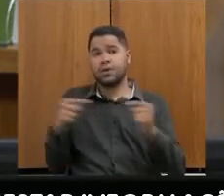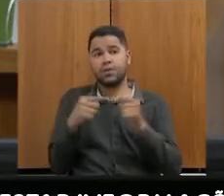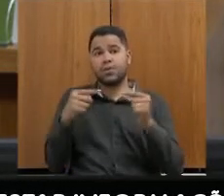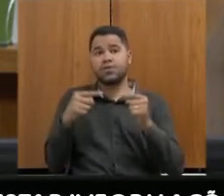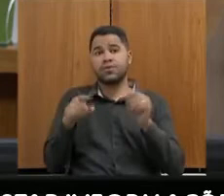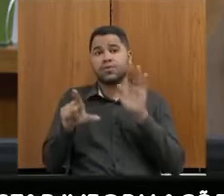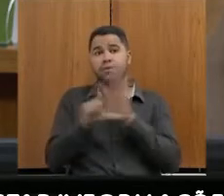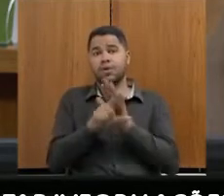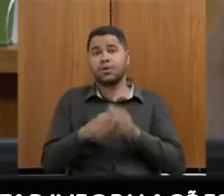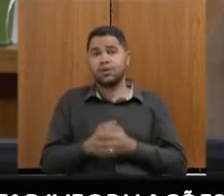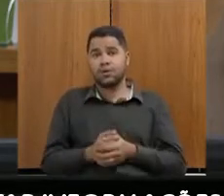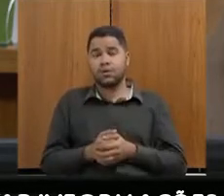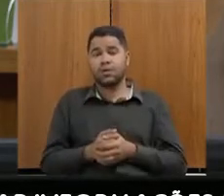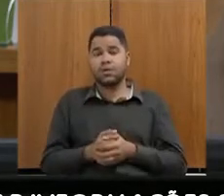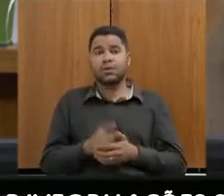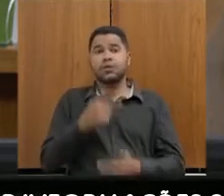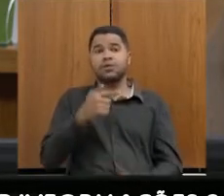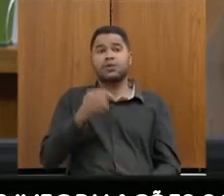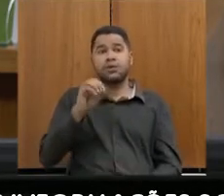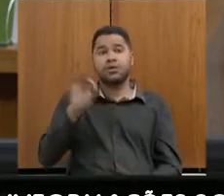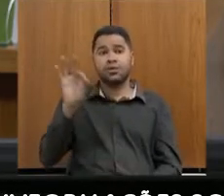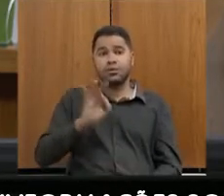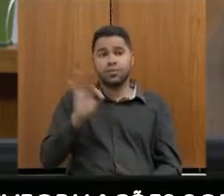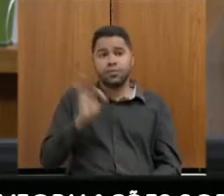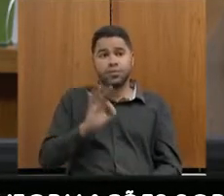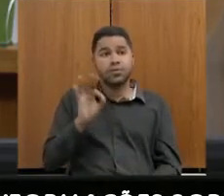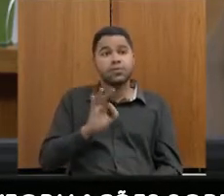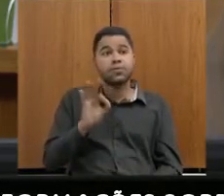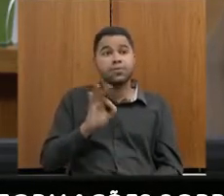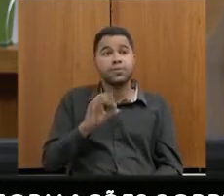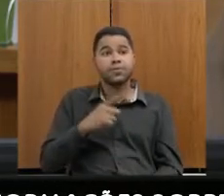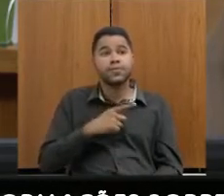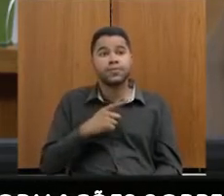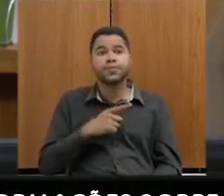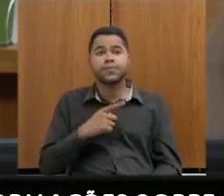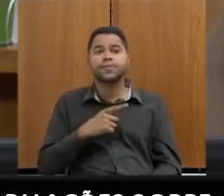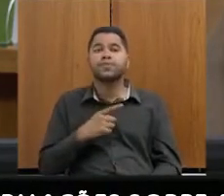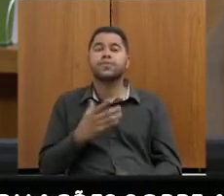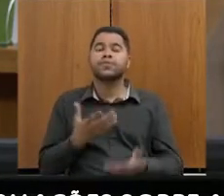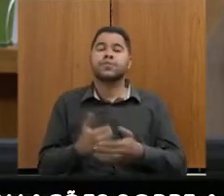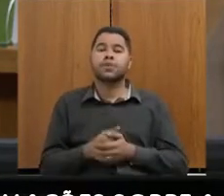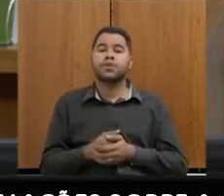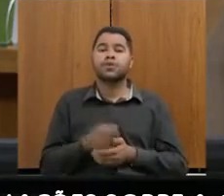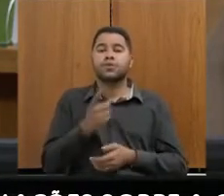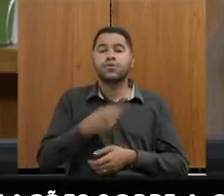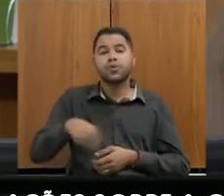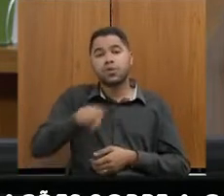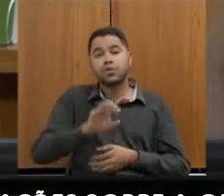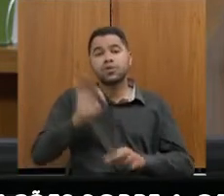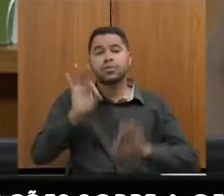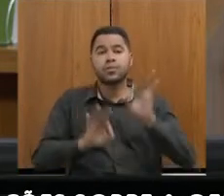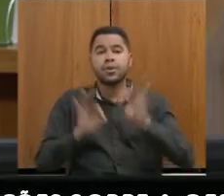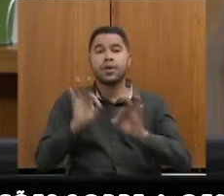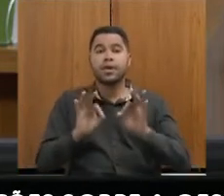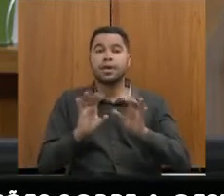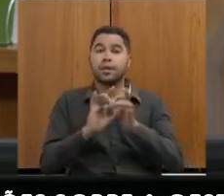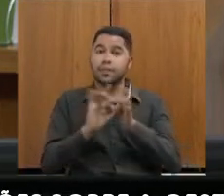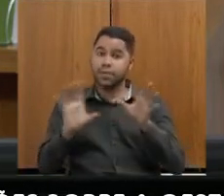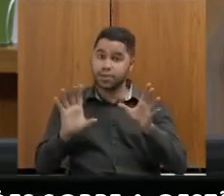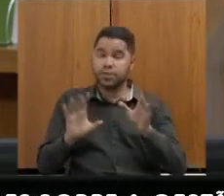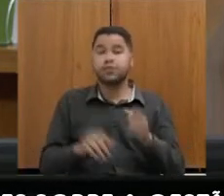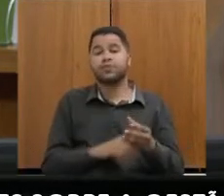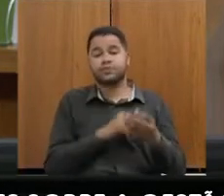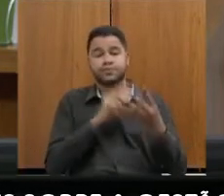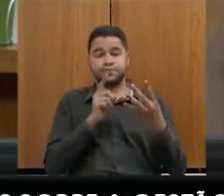utilização de Fundeb ela beira os 70% conforme a lei está estabelecendo. Então, estamos fazendo isso dentro do que é permitido. relação